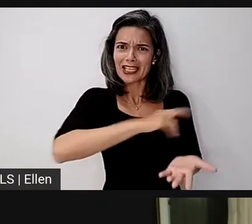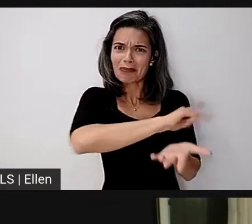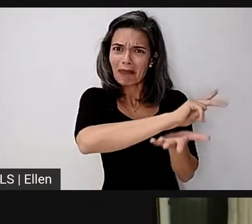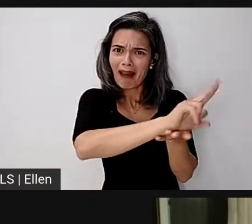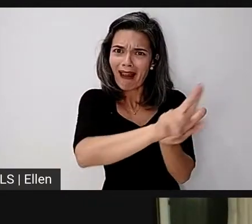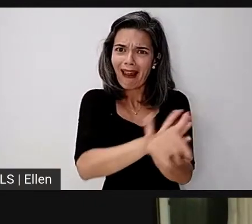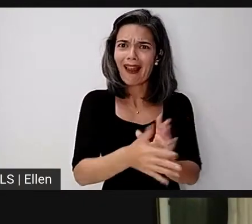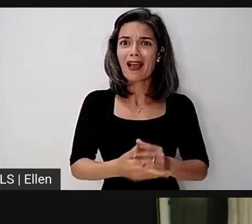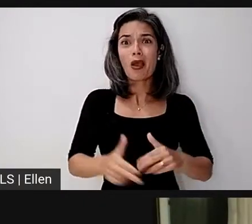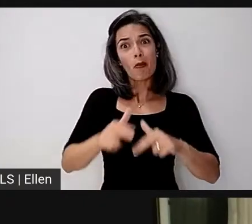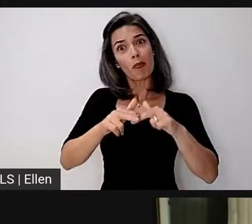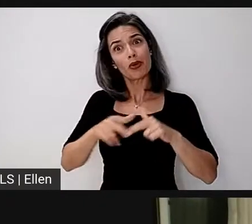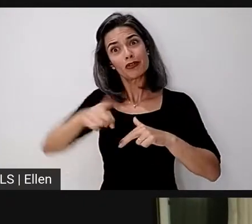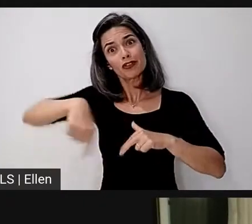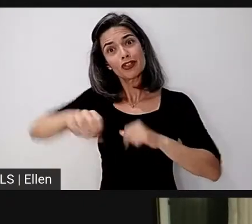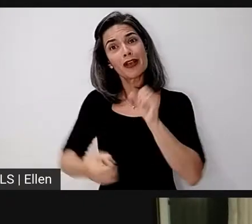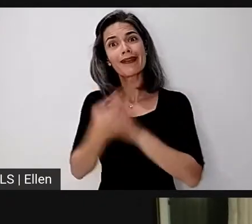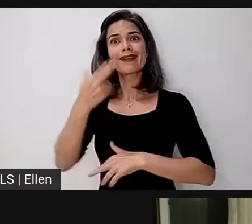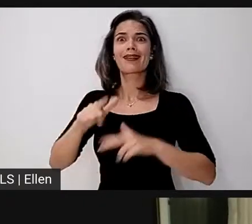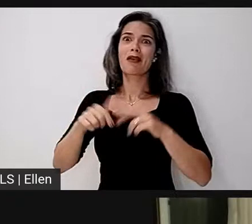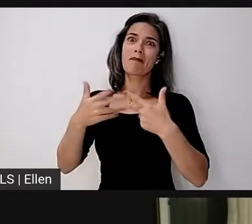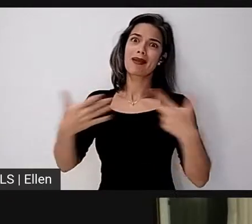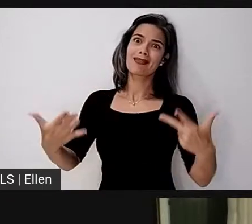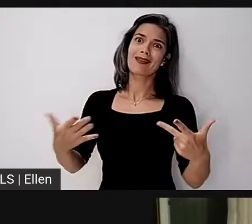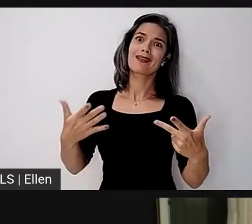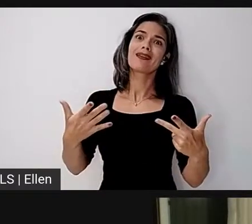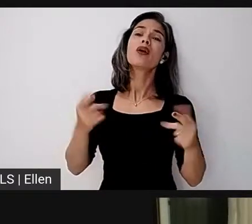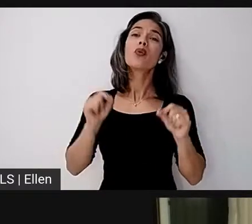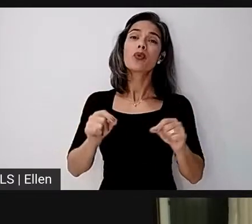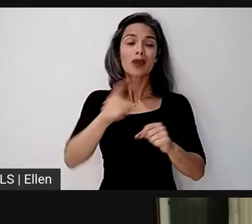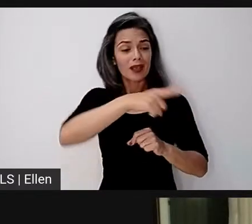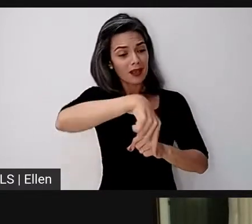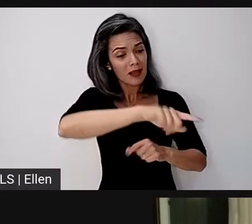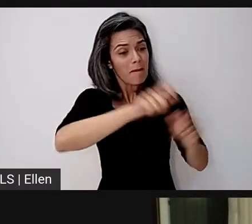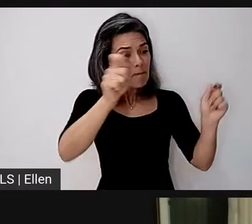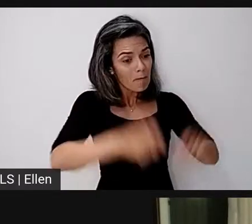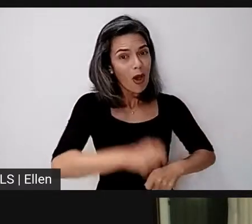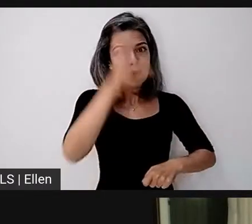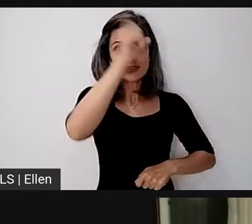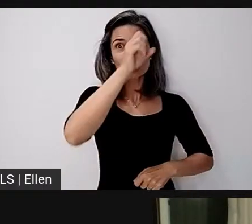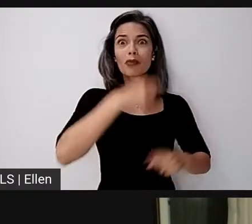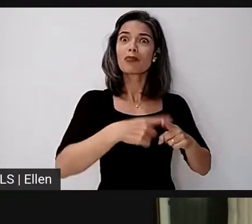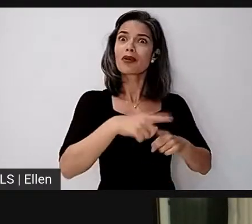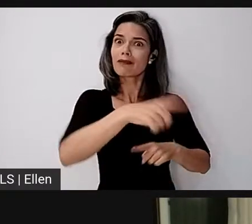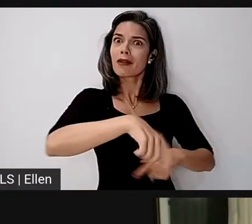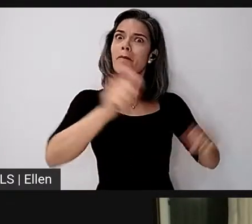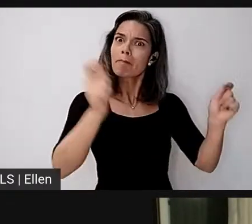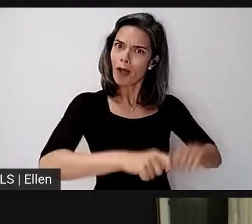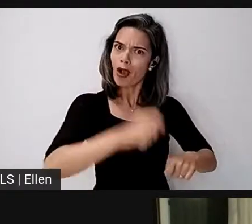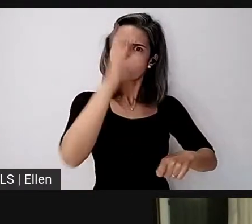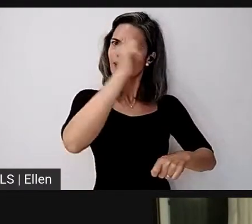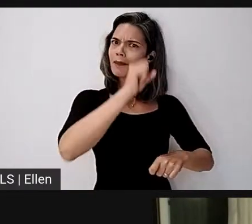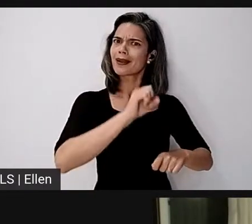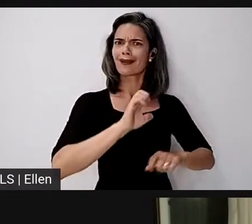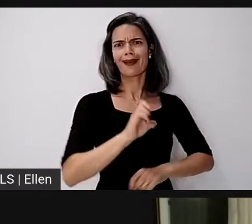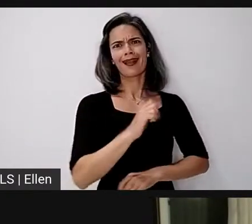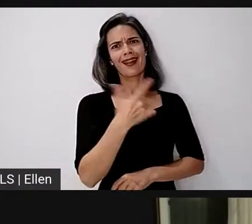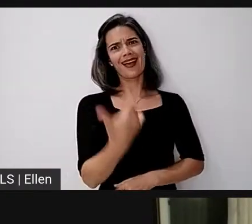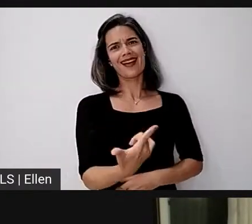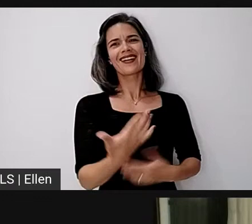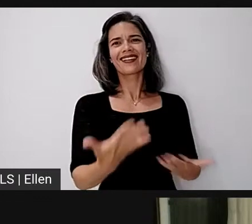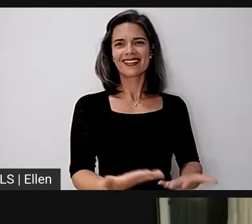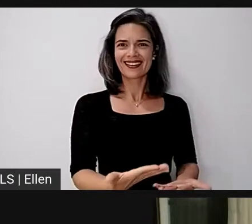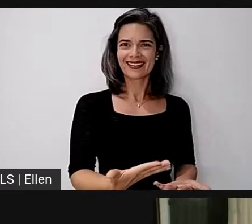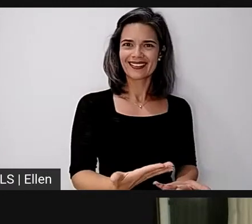materiais para que eles possam aprender, porque nós acreditamos que eles são capazes de aprender e que a aprendizagem é um movimento que